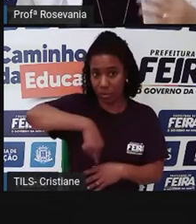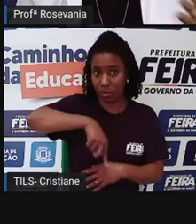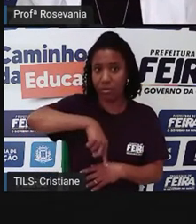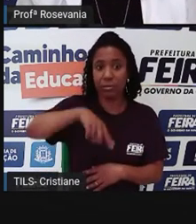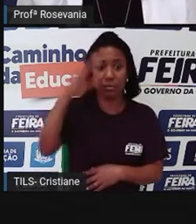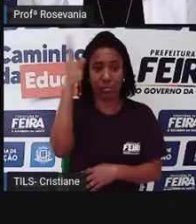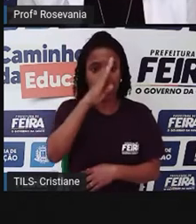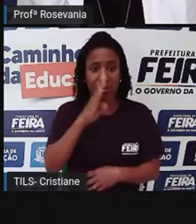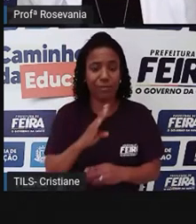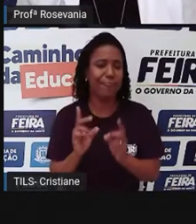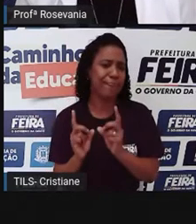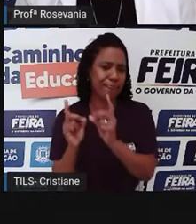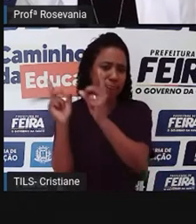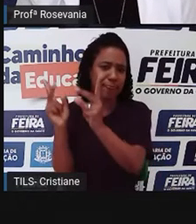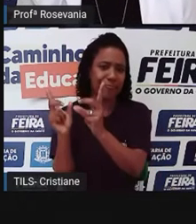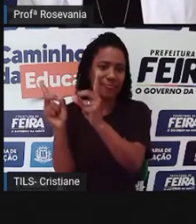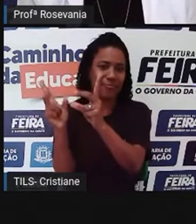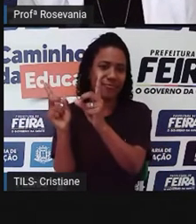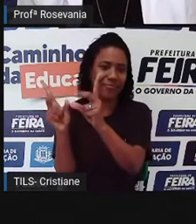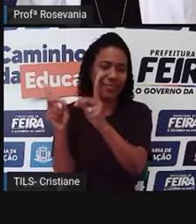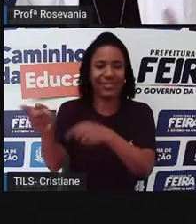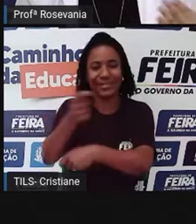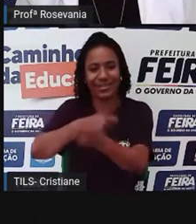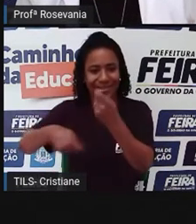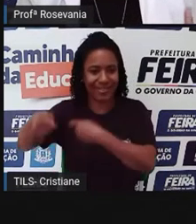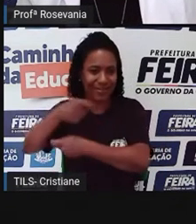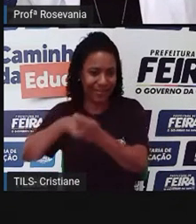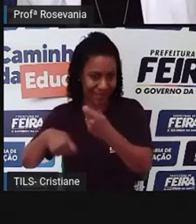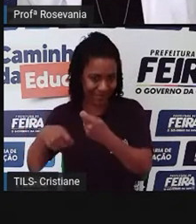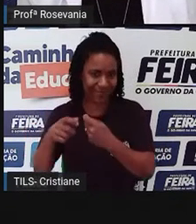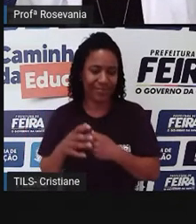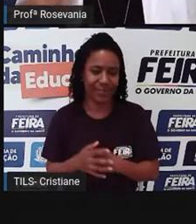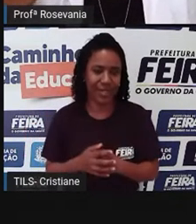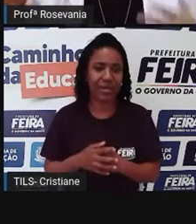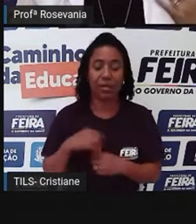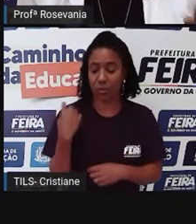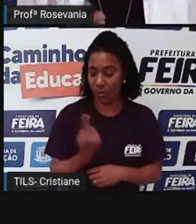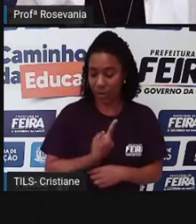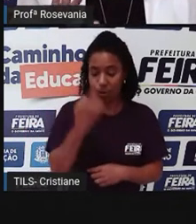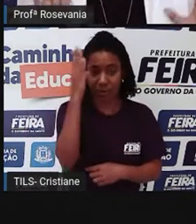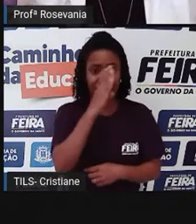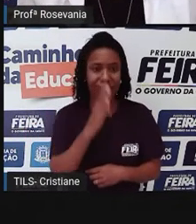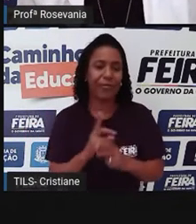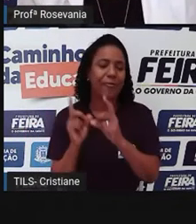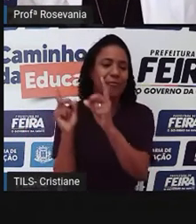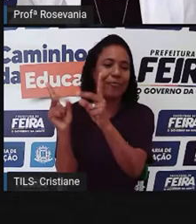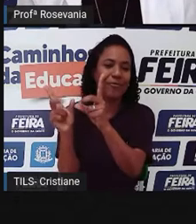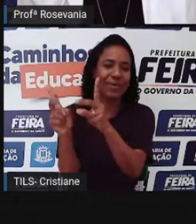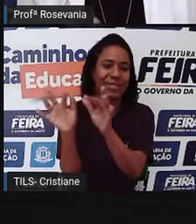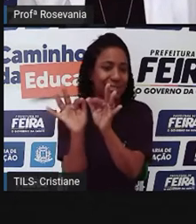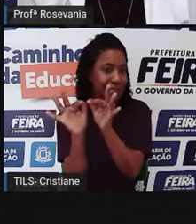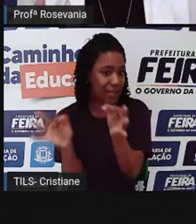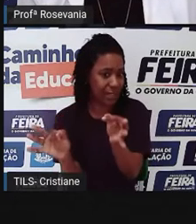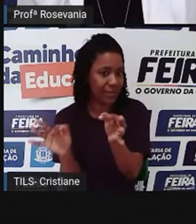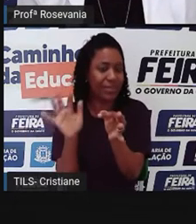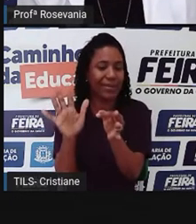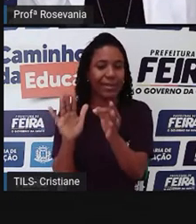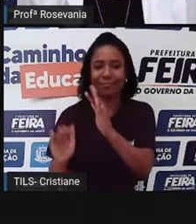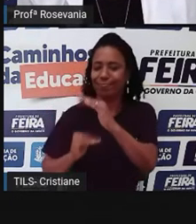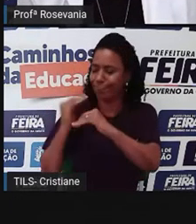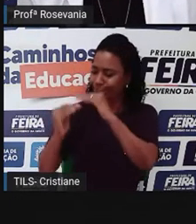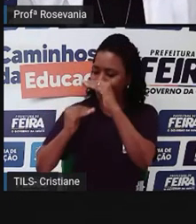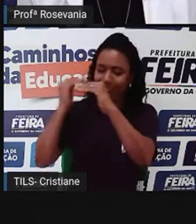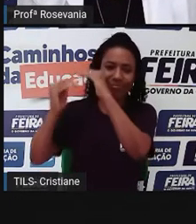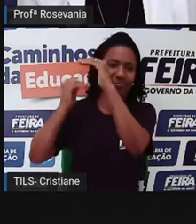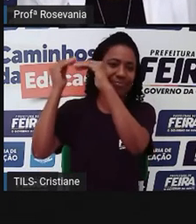Infelizmente ainda voltado, né, no setor primário, mas em compensação, a gente tá chegando lá, né, a gente tá entrando nesse